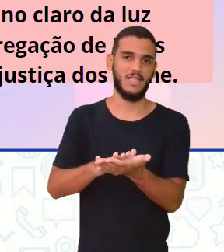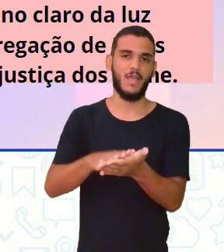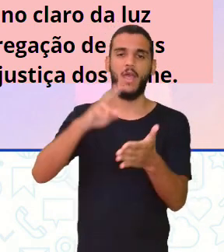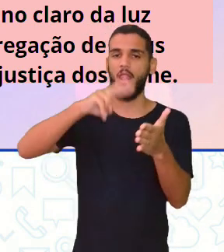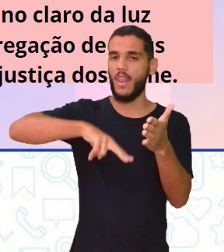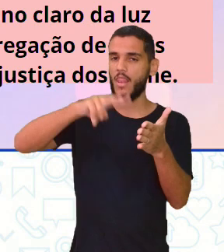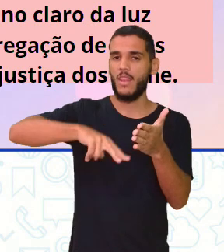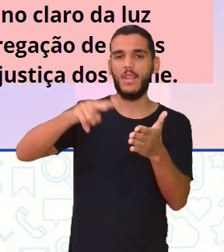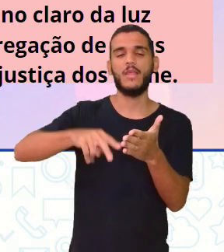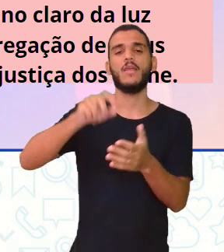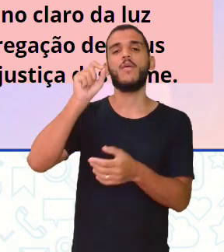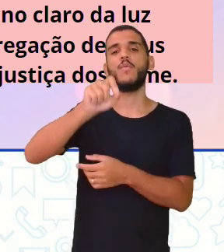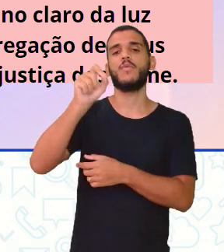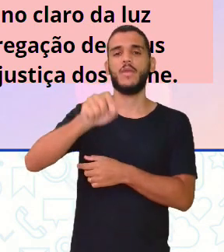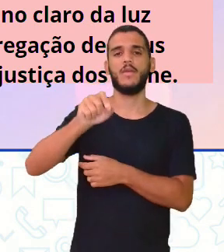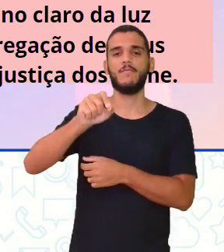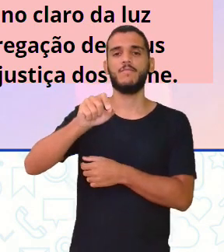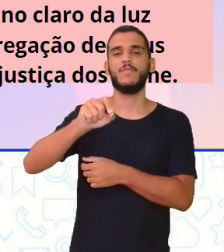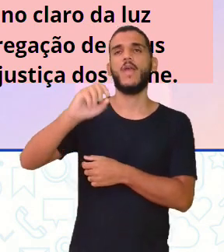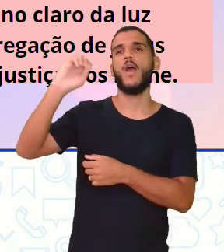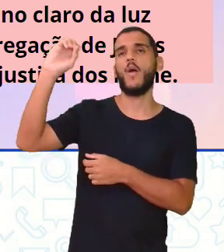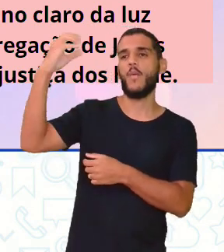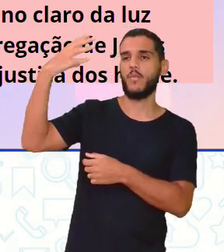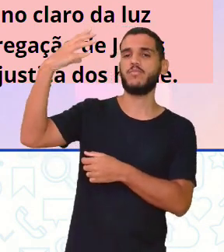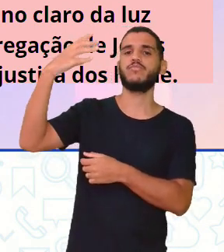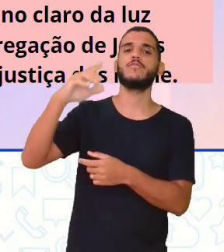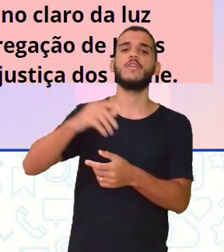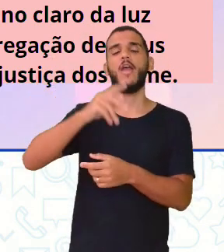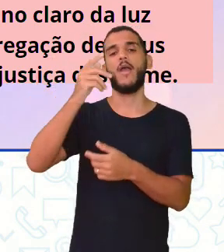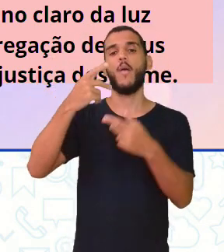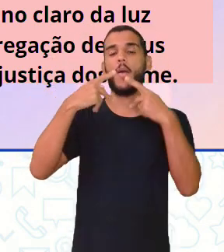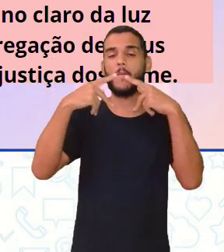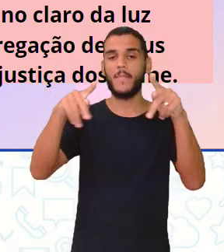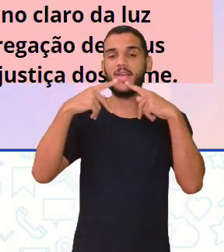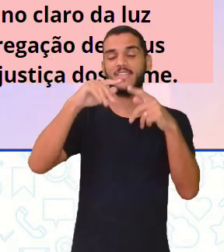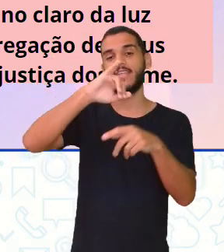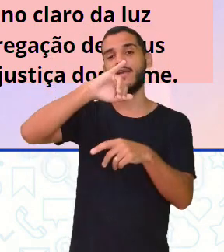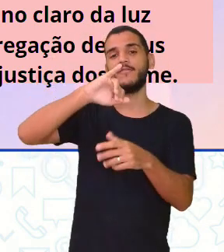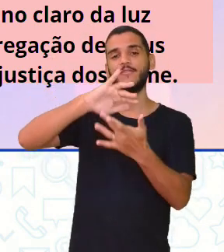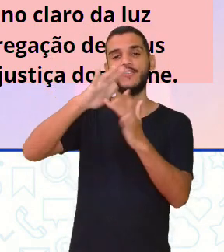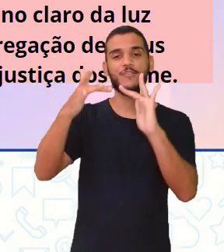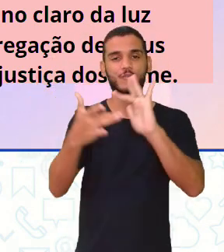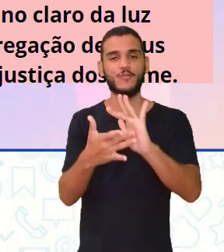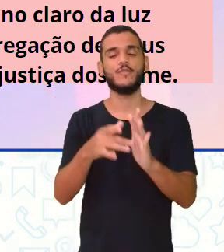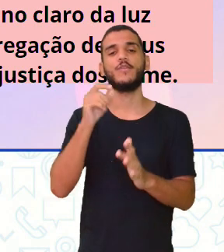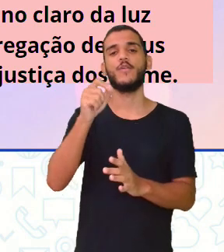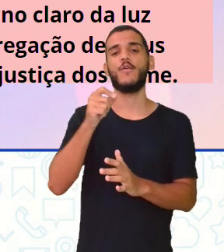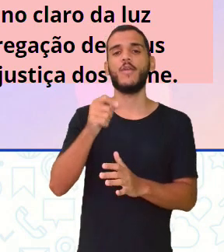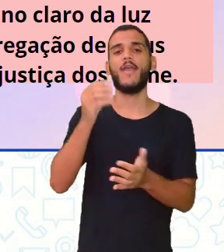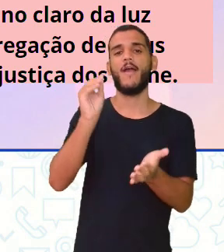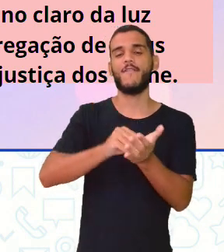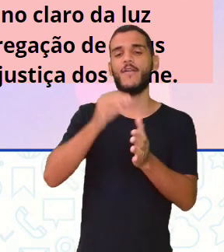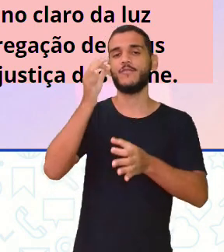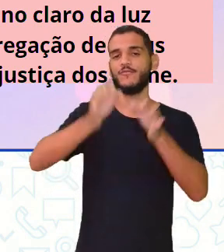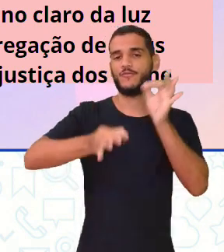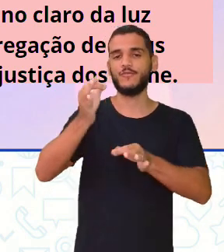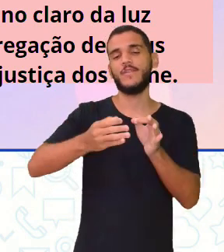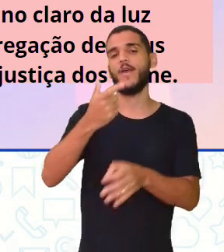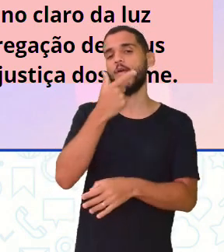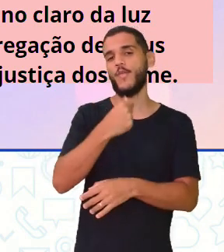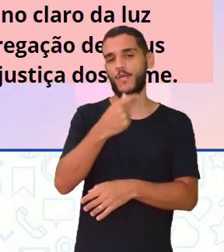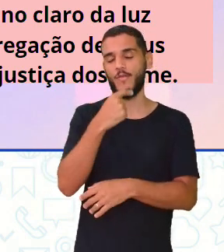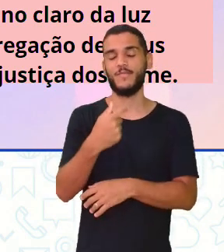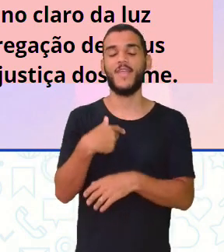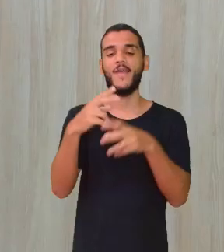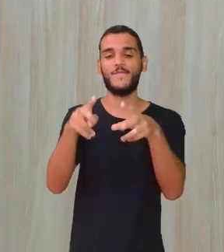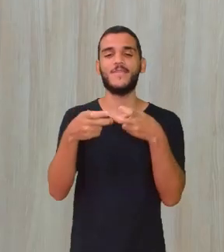Lia no claro da luz, as pregações de Jesus e as injustiças dos homens. Veja, o que a gente